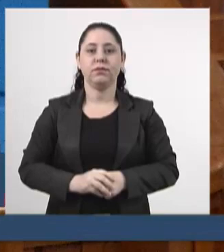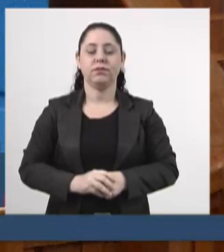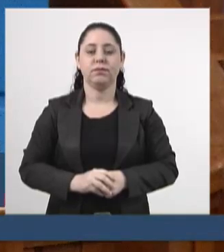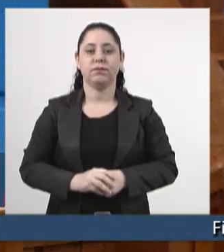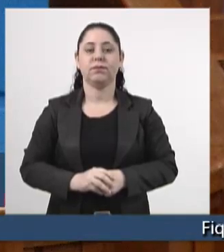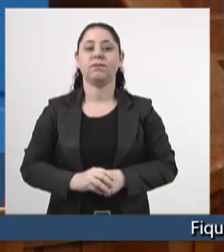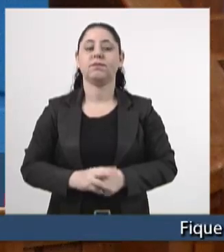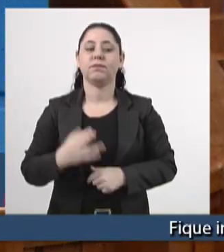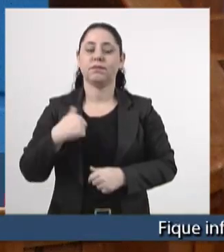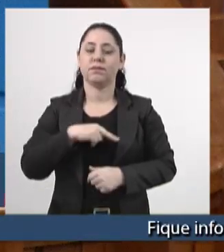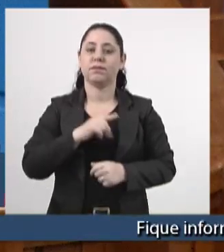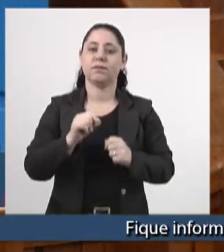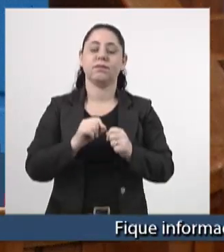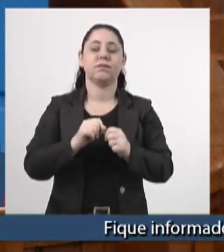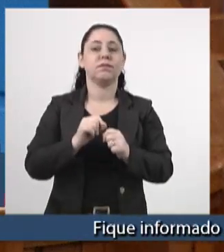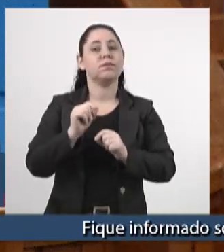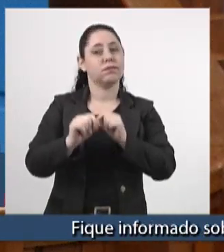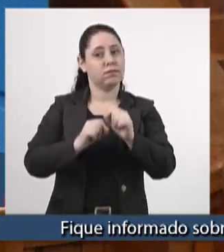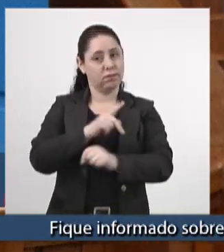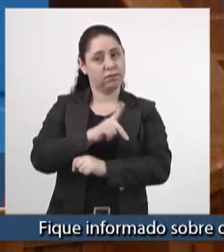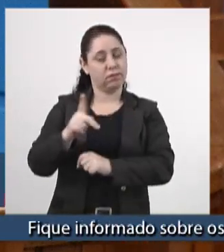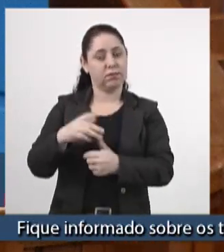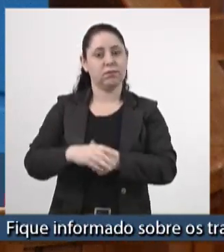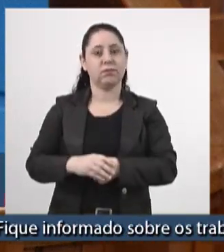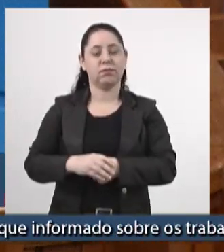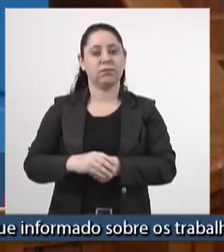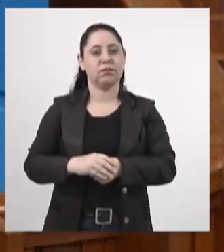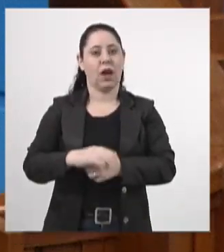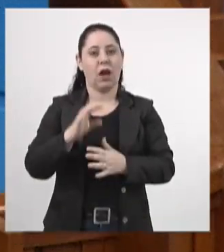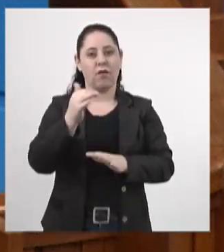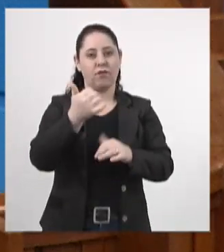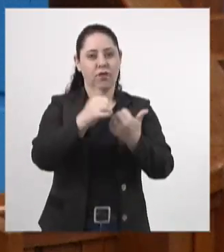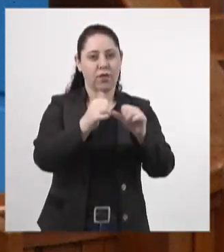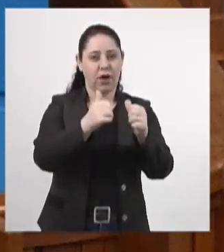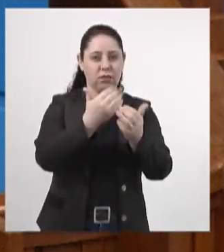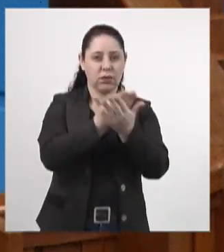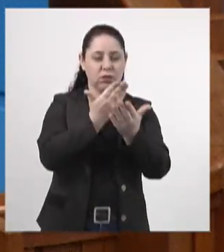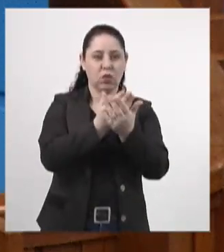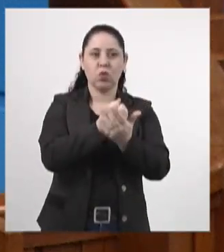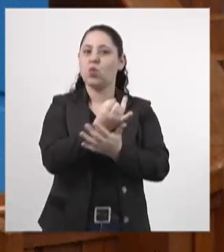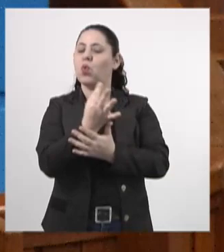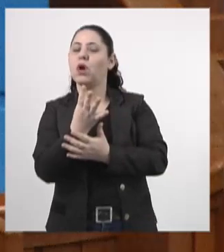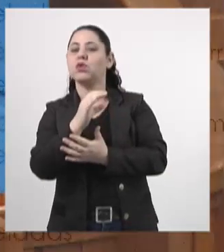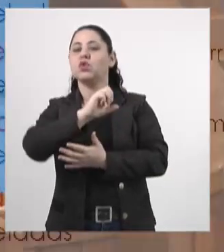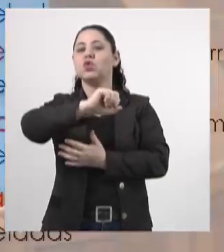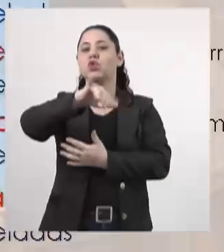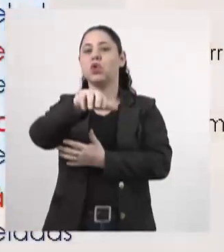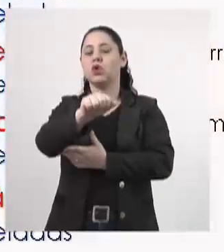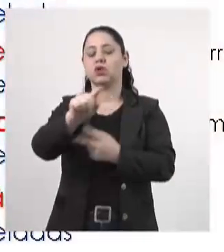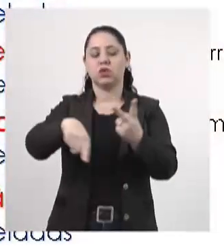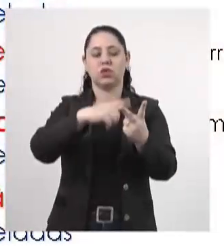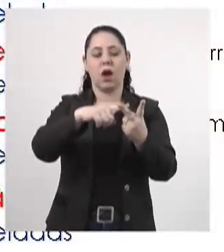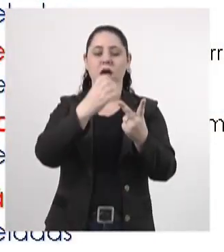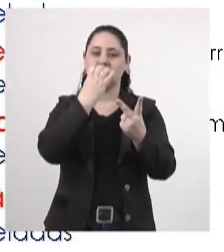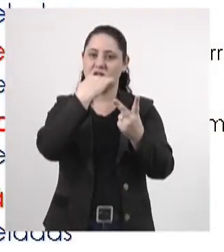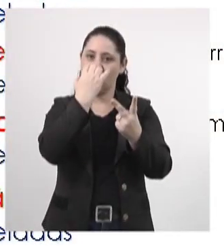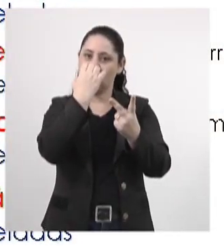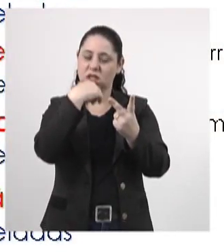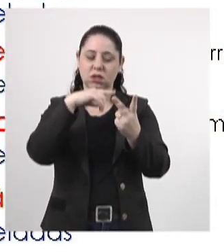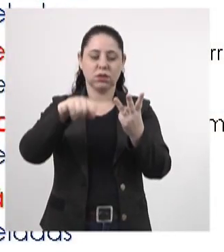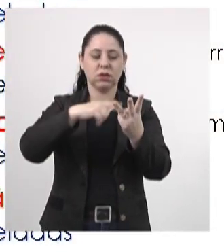Então, nós fizemos o seguinte, presidente, nós fizemos o levantamento. Quando é que a gente produz de soja? Quanto é a produz de milho?